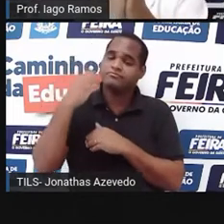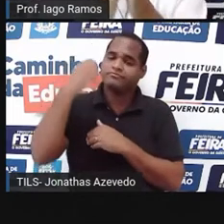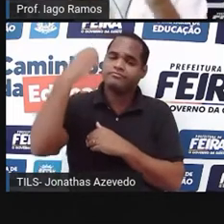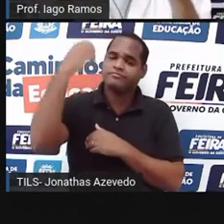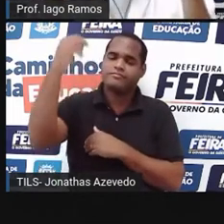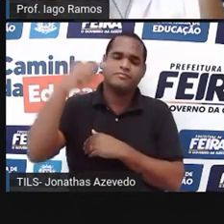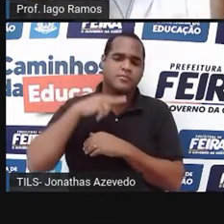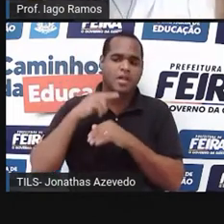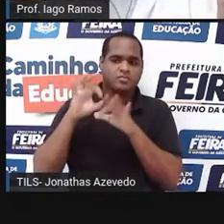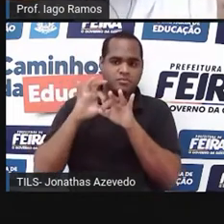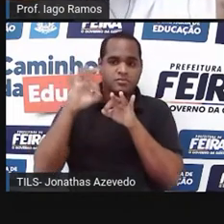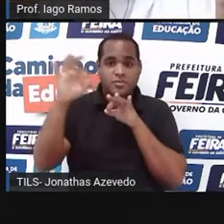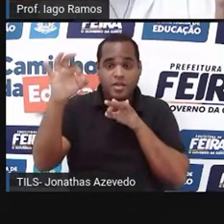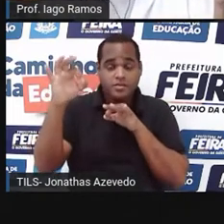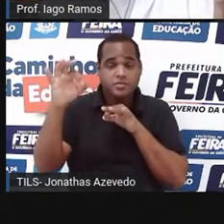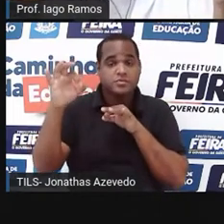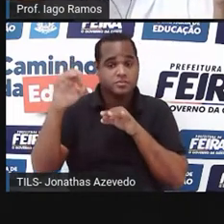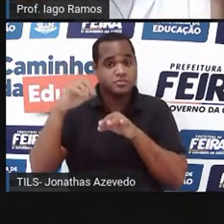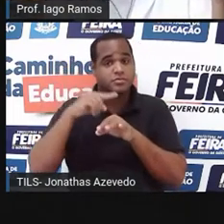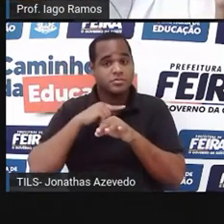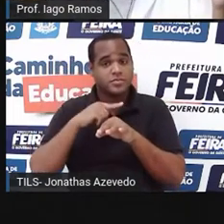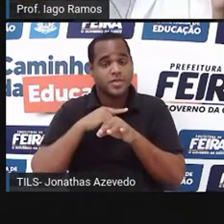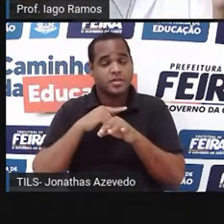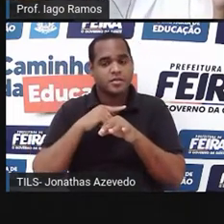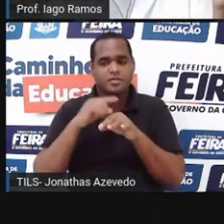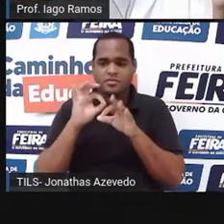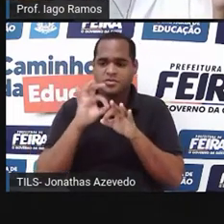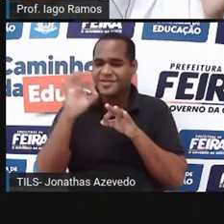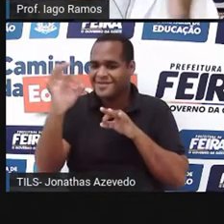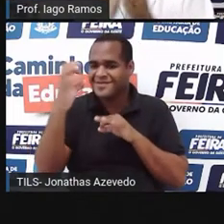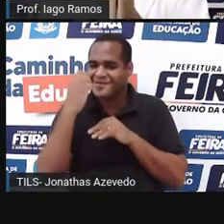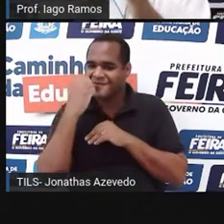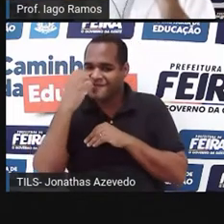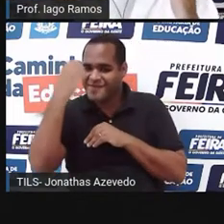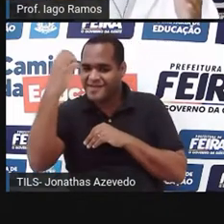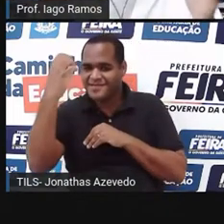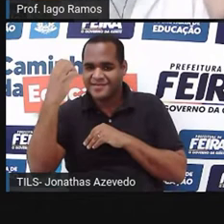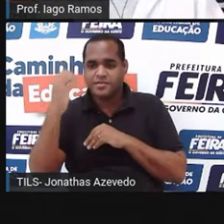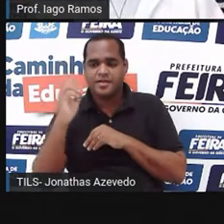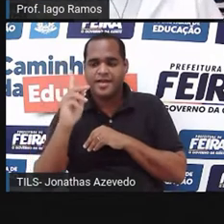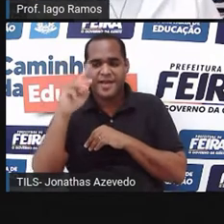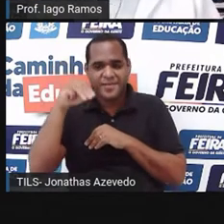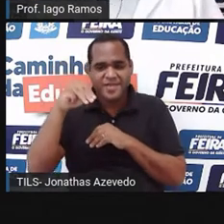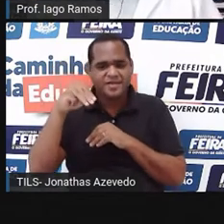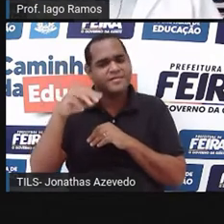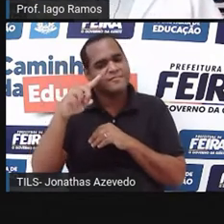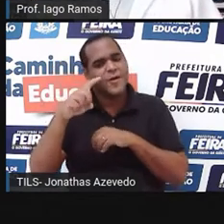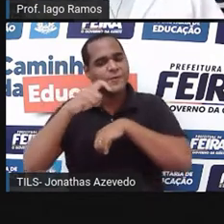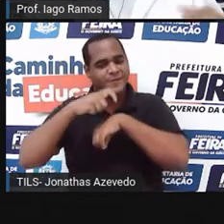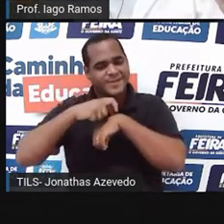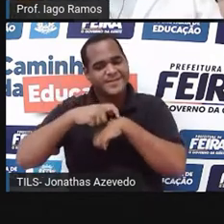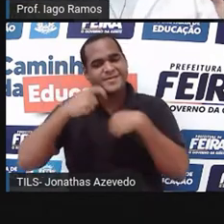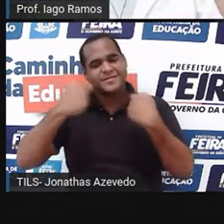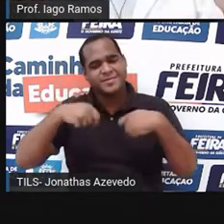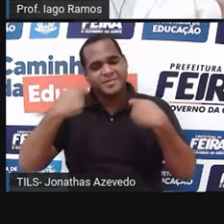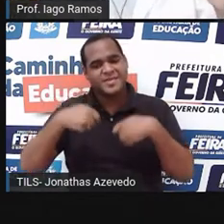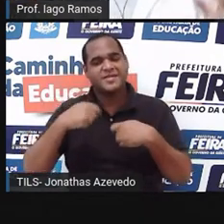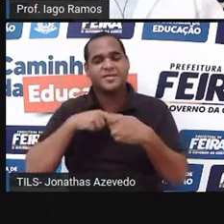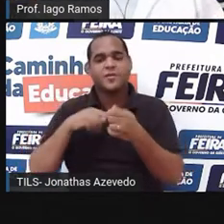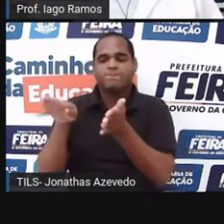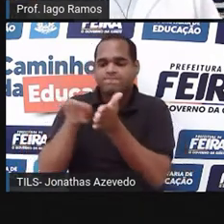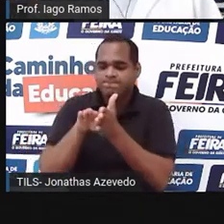Quanto maior a distância dessa viagem, mais tempo você precisa para poder